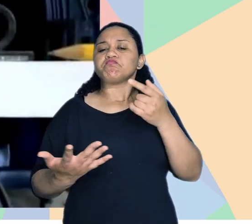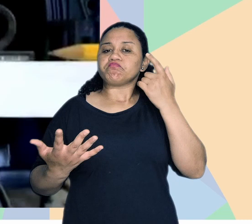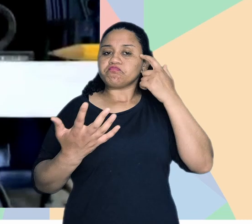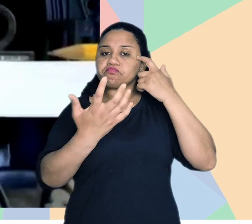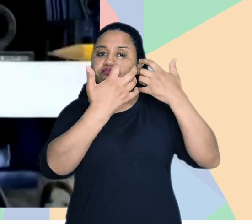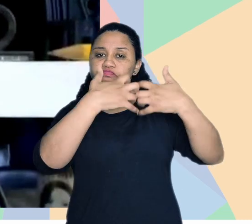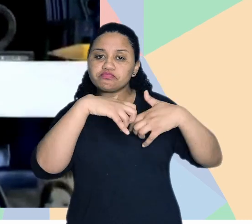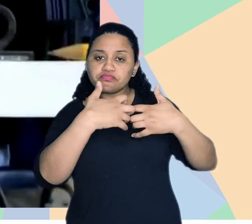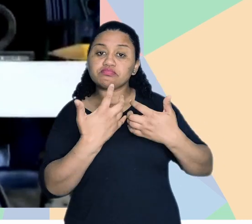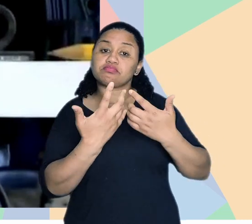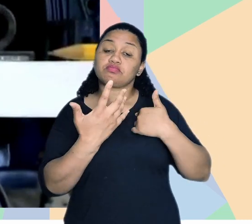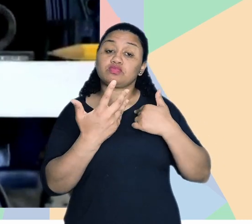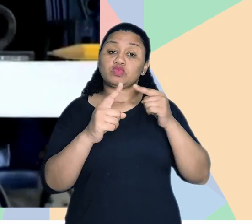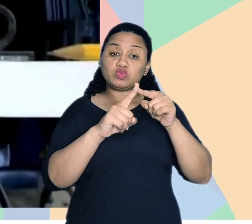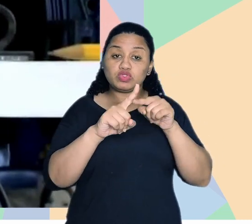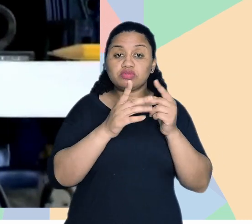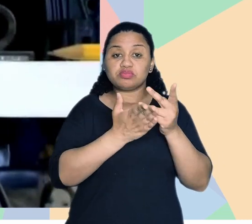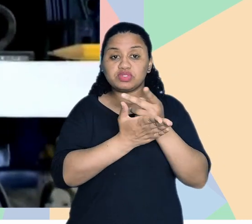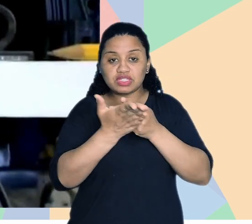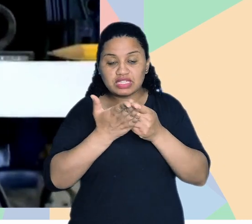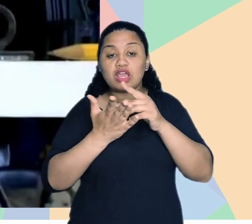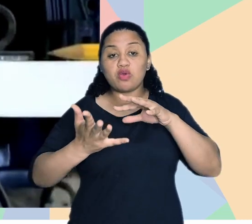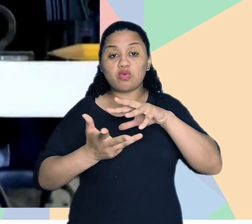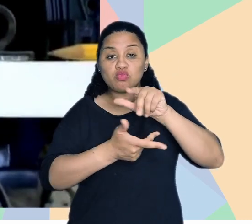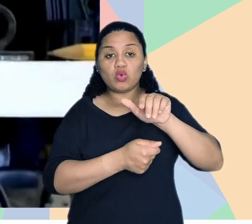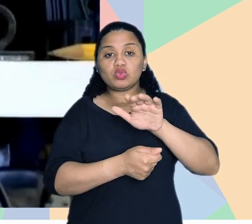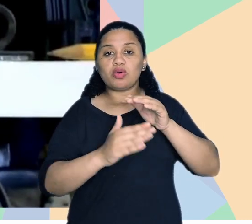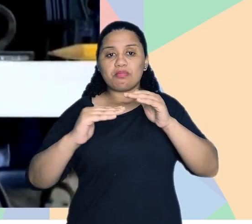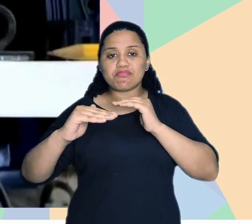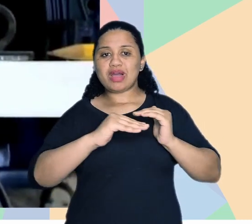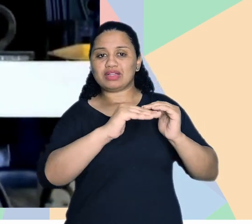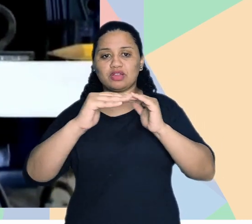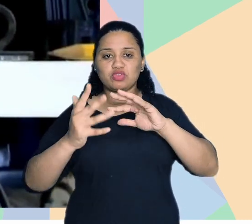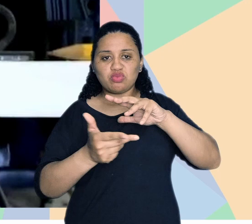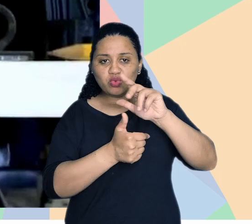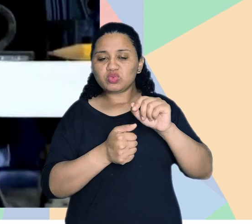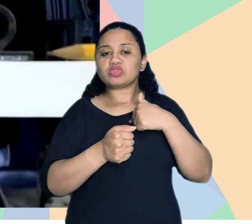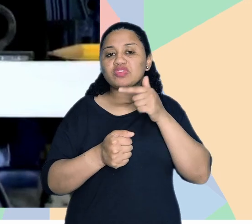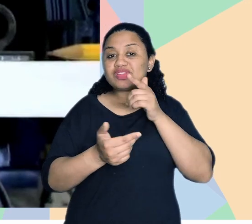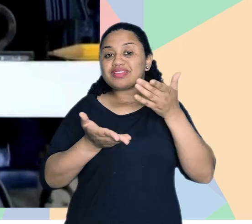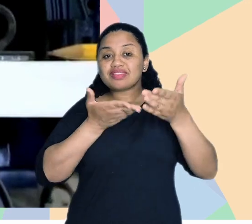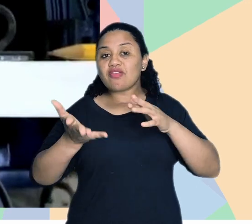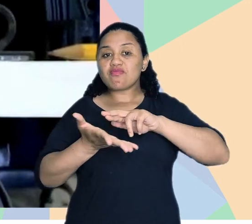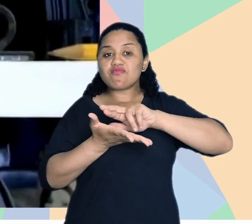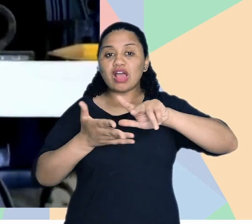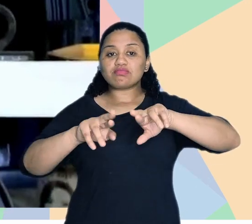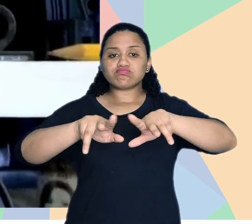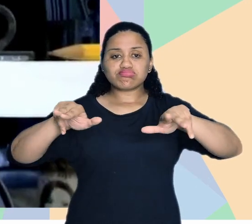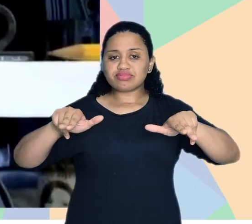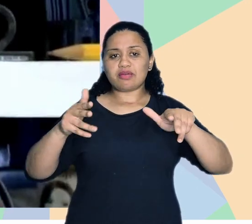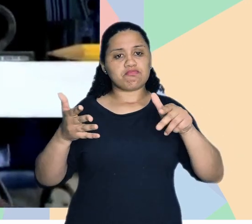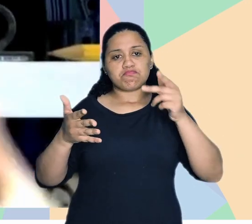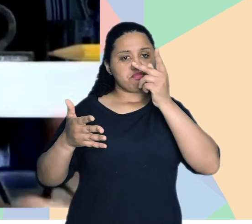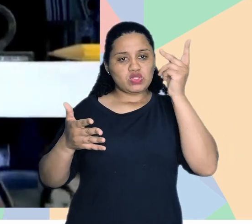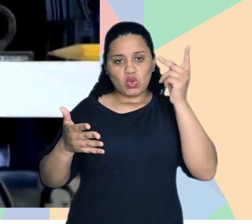Se você pensa num desenho, né? Que é universal, que vai atender diversas pessoas